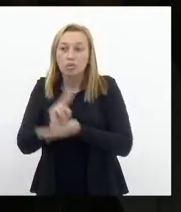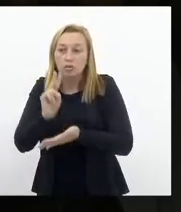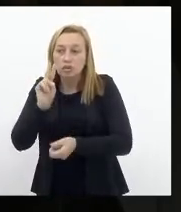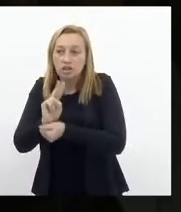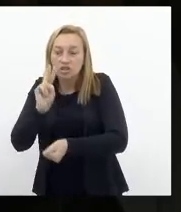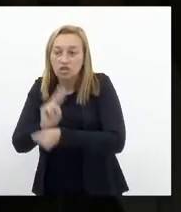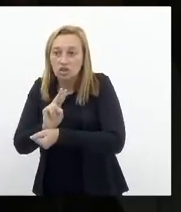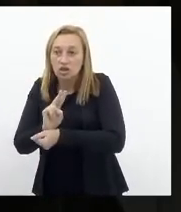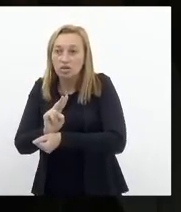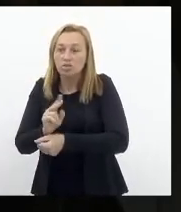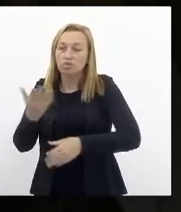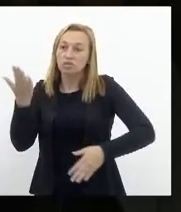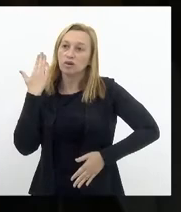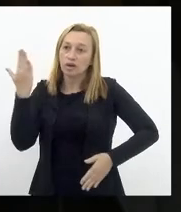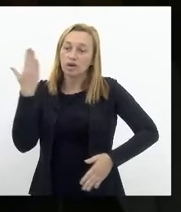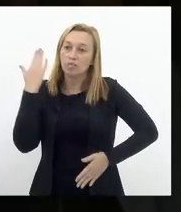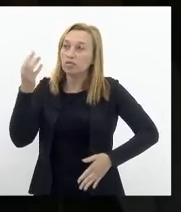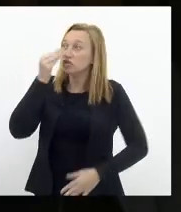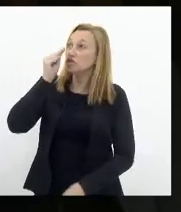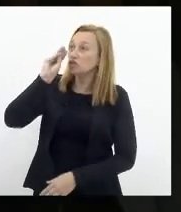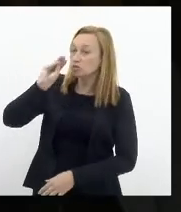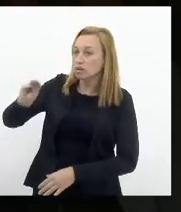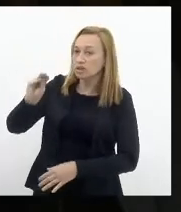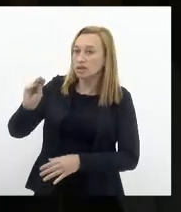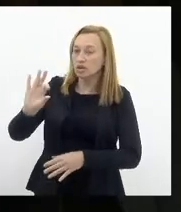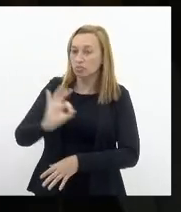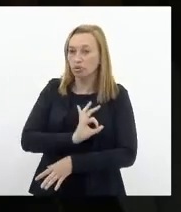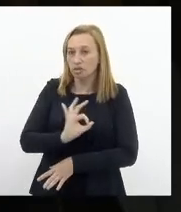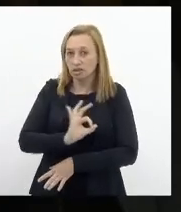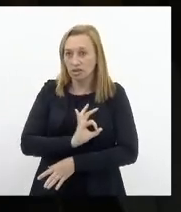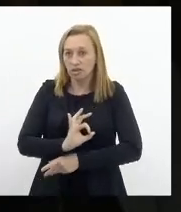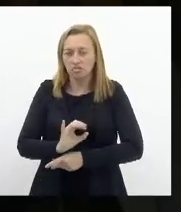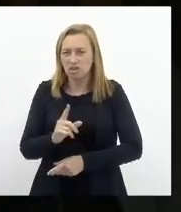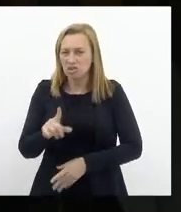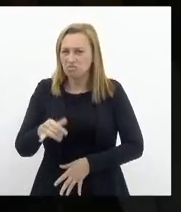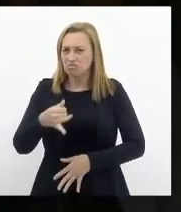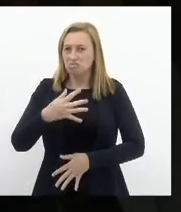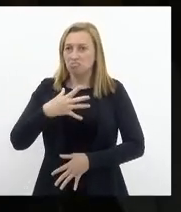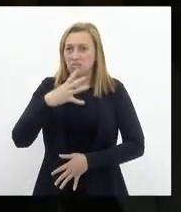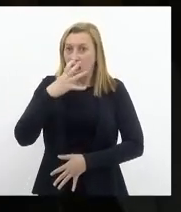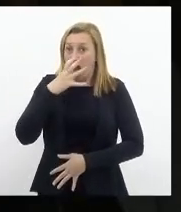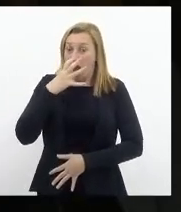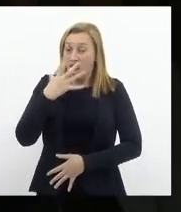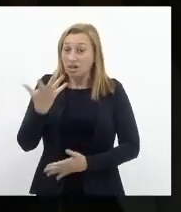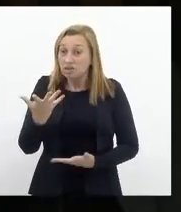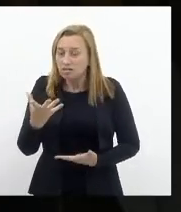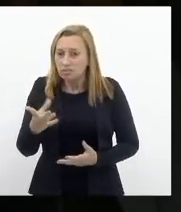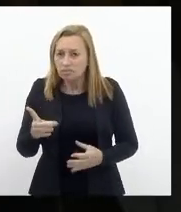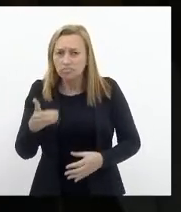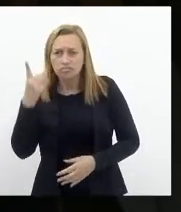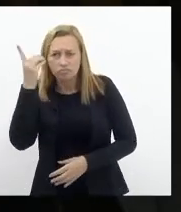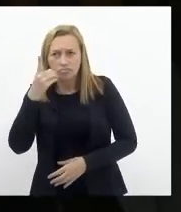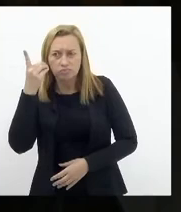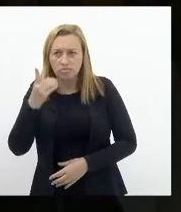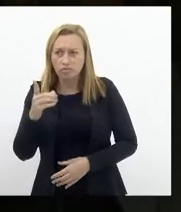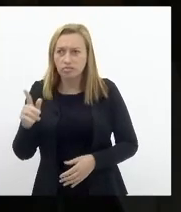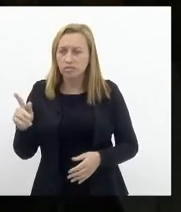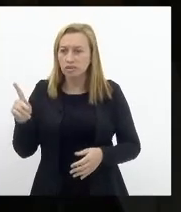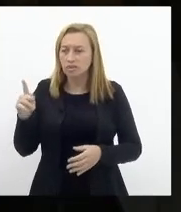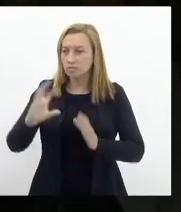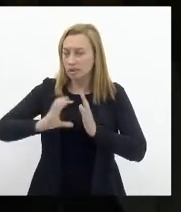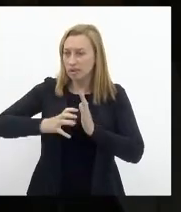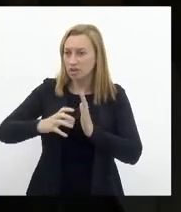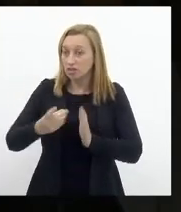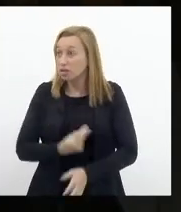e satanizar os senhores e senhoras. Não me admira que os deputados desse partido tenham fugido.